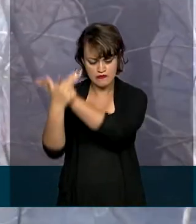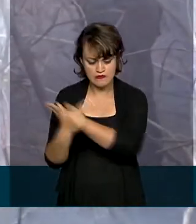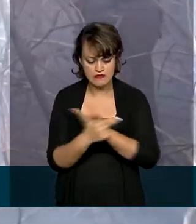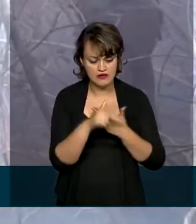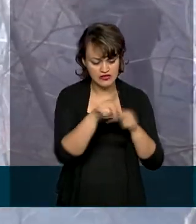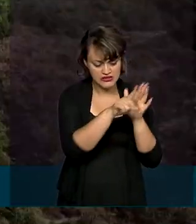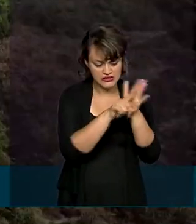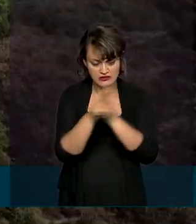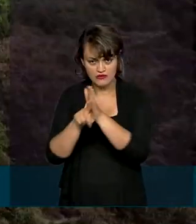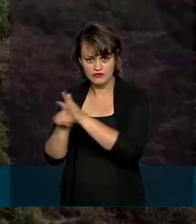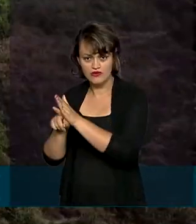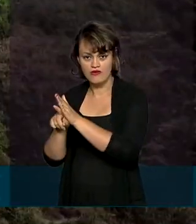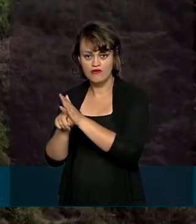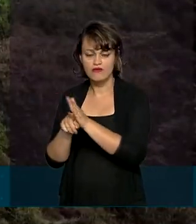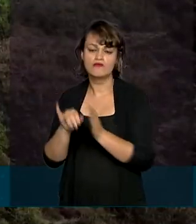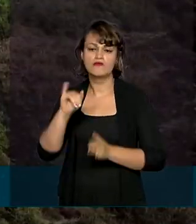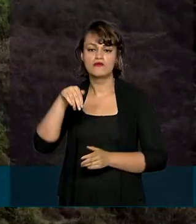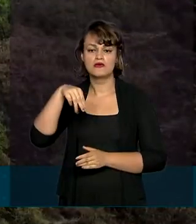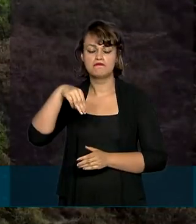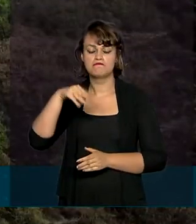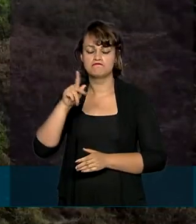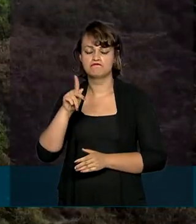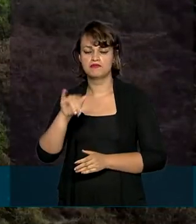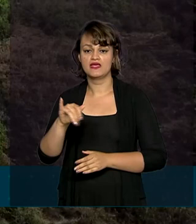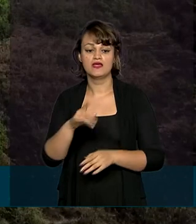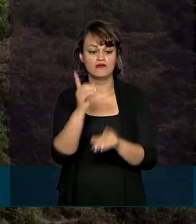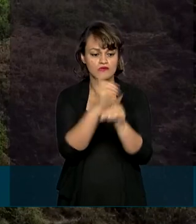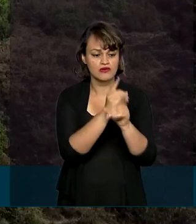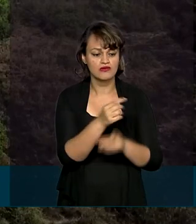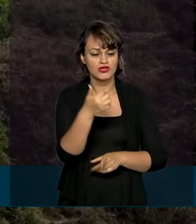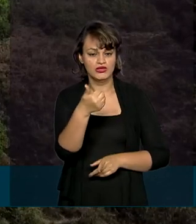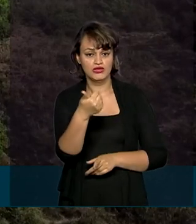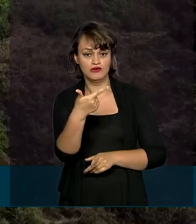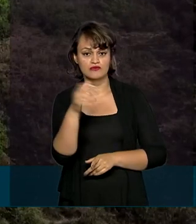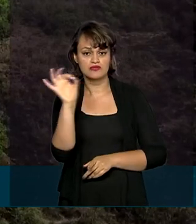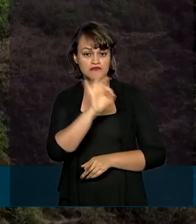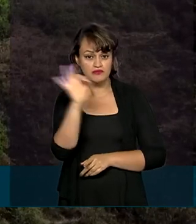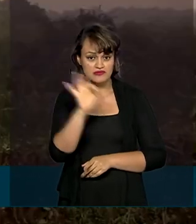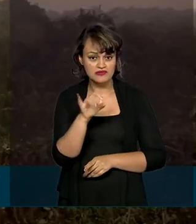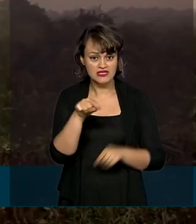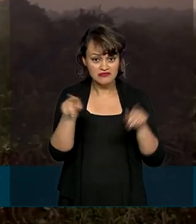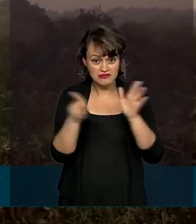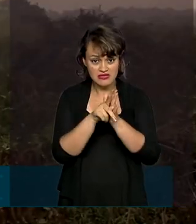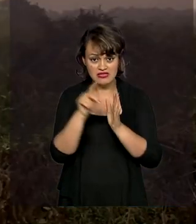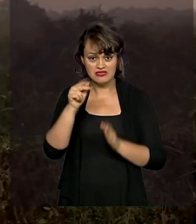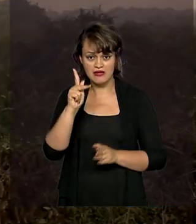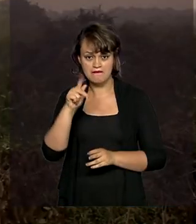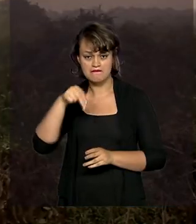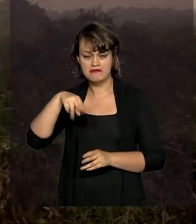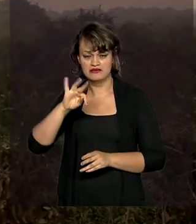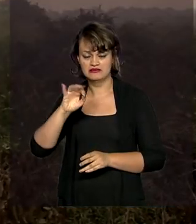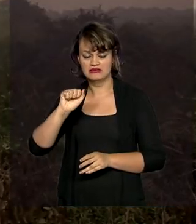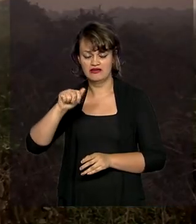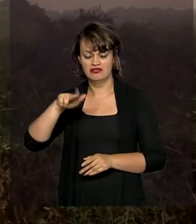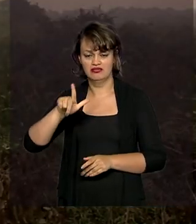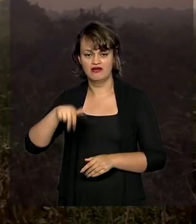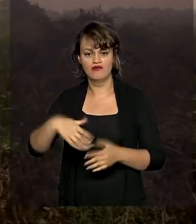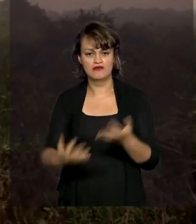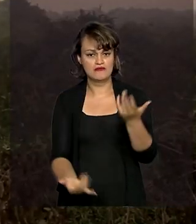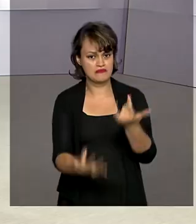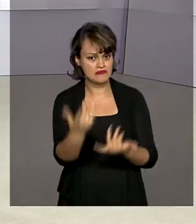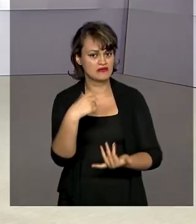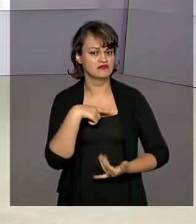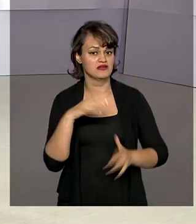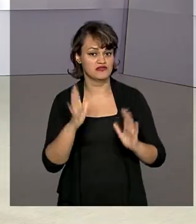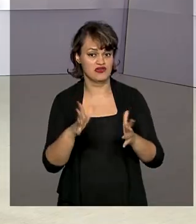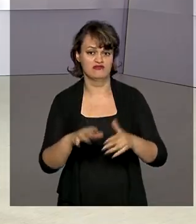de Pesquisas Espaciais, o INPE, mostram que 12% do bioma Pantanal já foram consumidos pelas chamas.